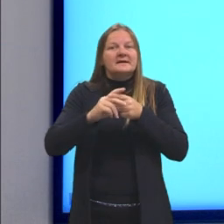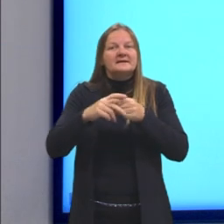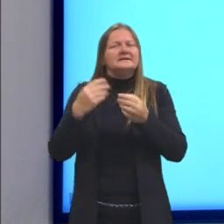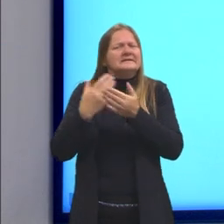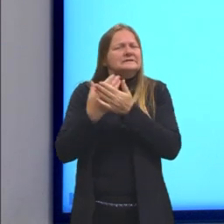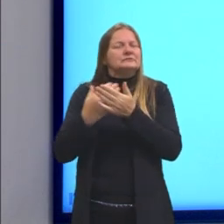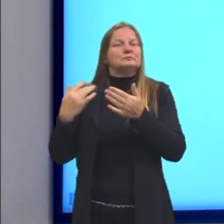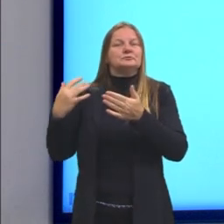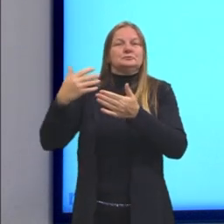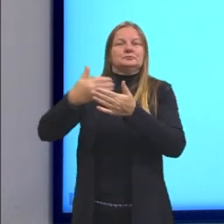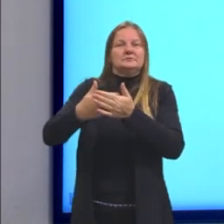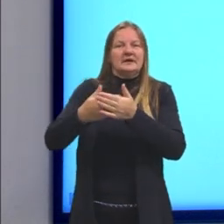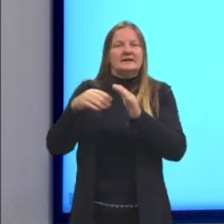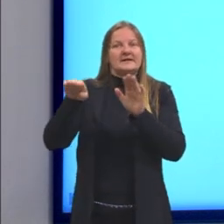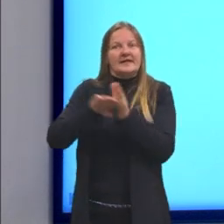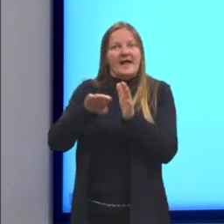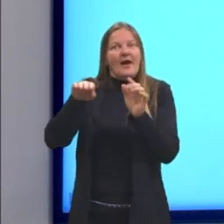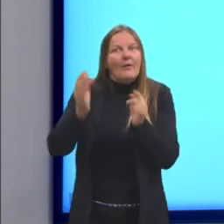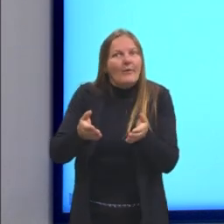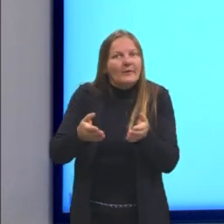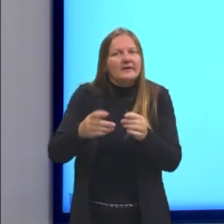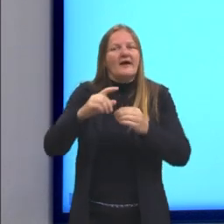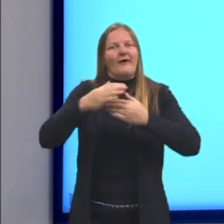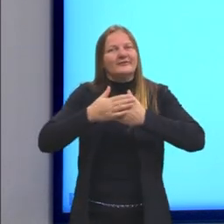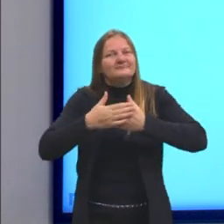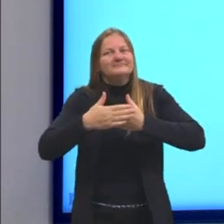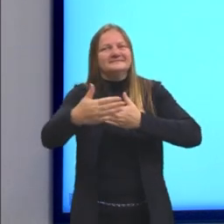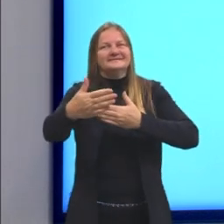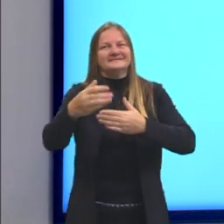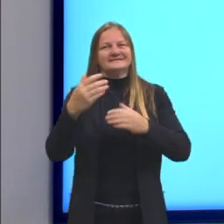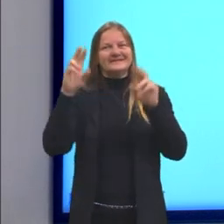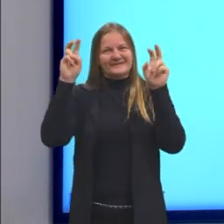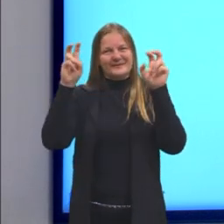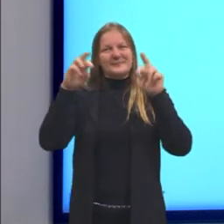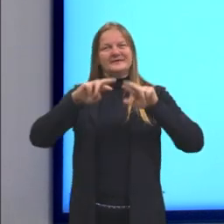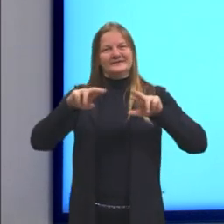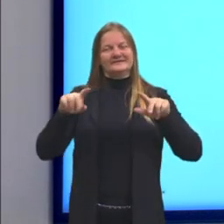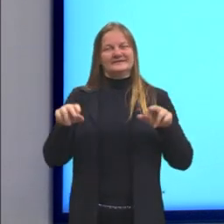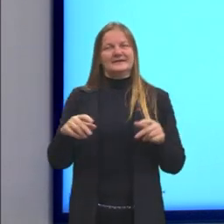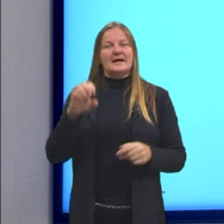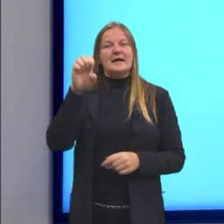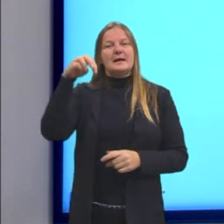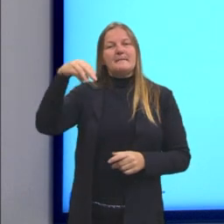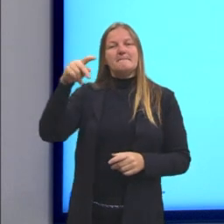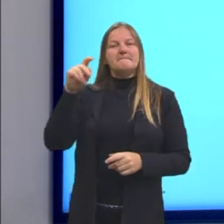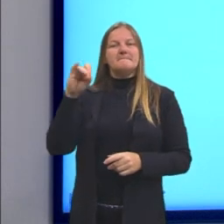áreas da física. Justamente por causa dessa questão de ser mais empírica mesmo.